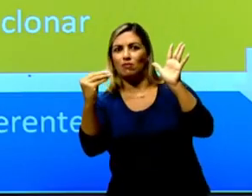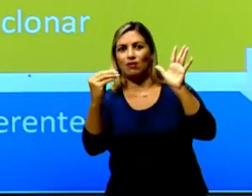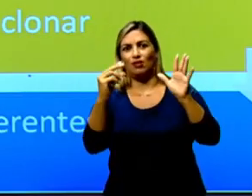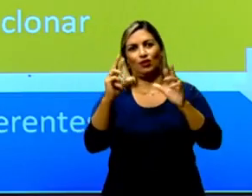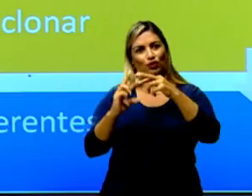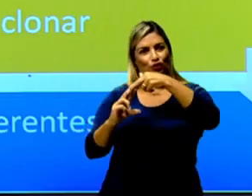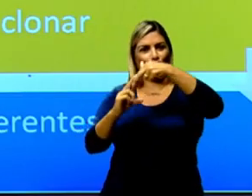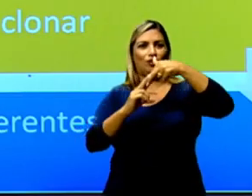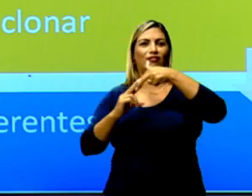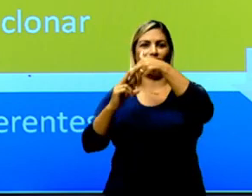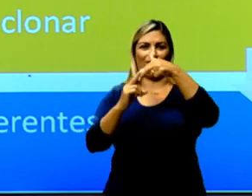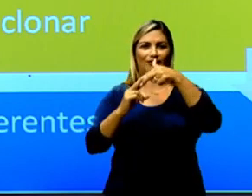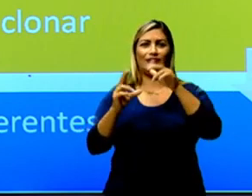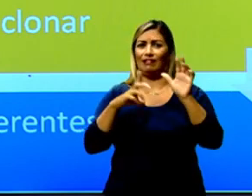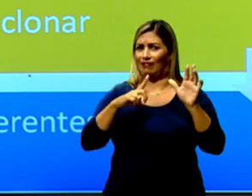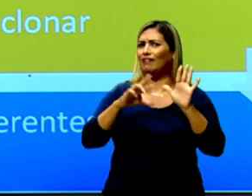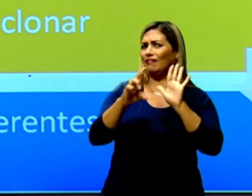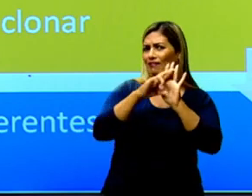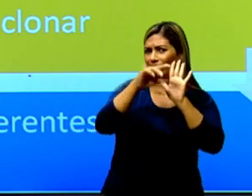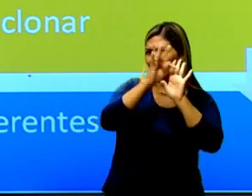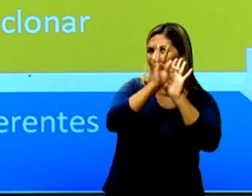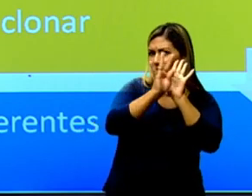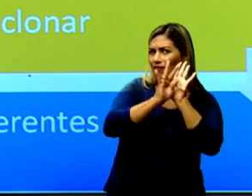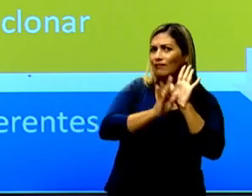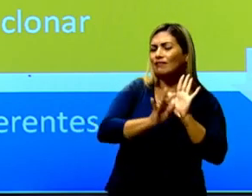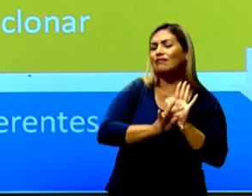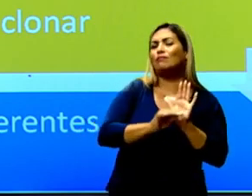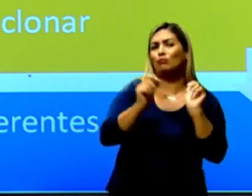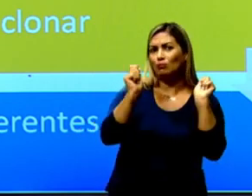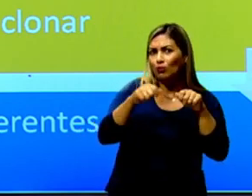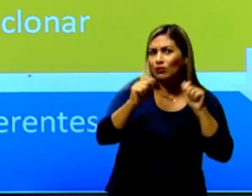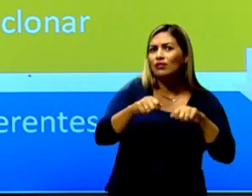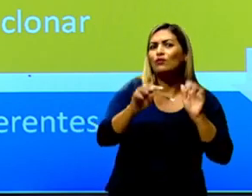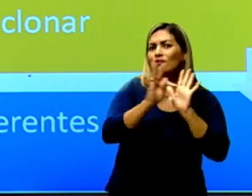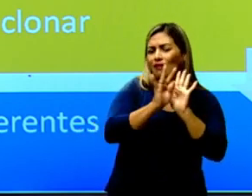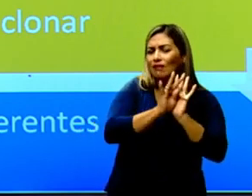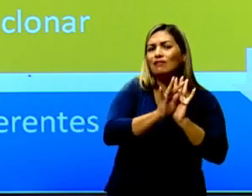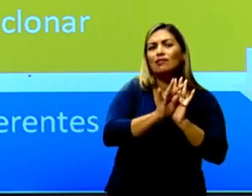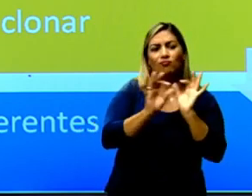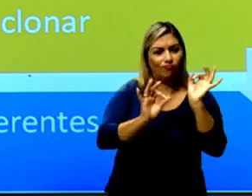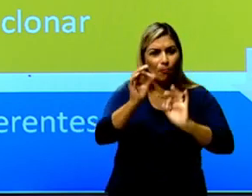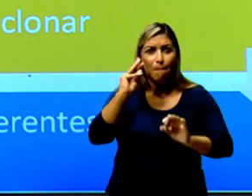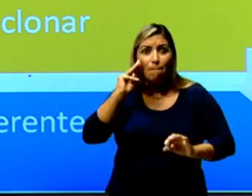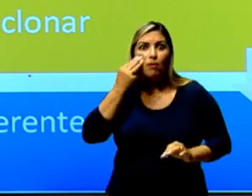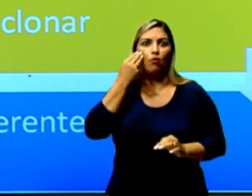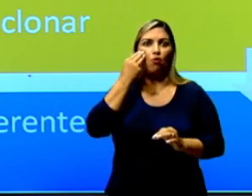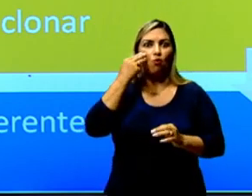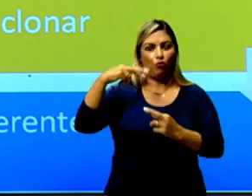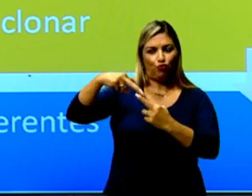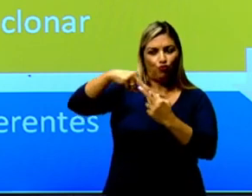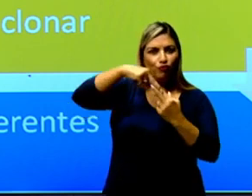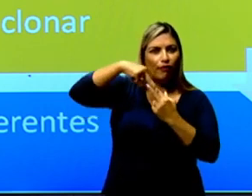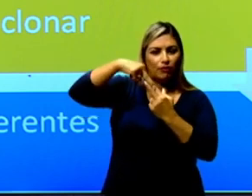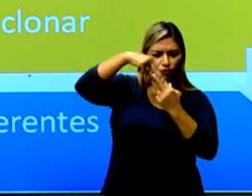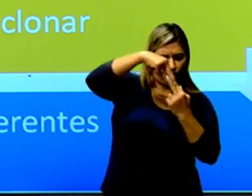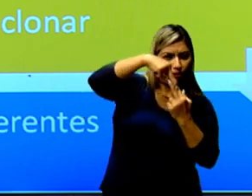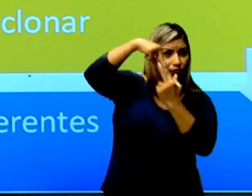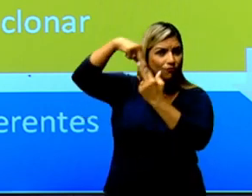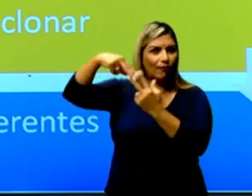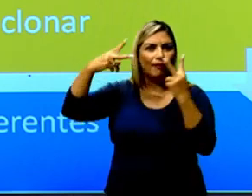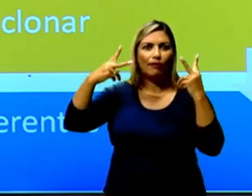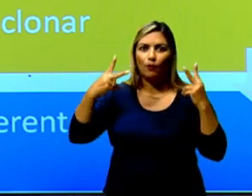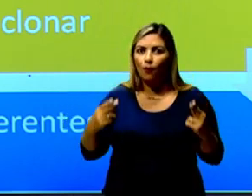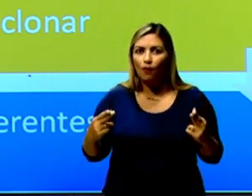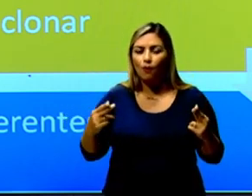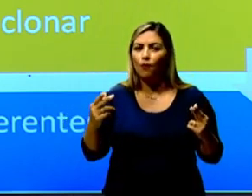técnicas que permitem fabricar milhões de cópias idênticas de um gene. E isso é importante para a